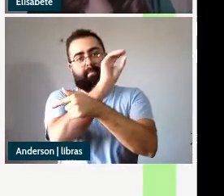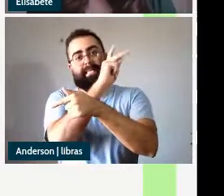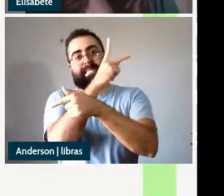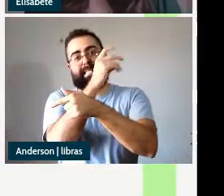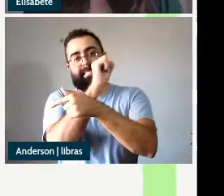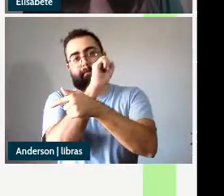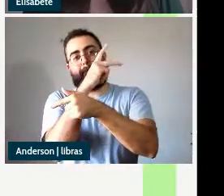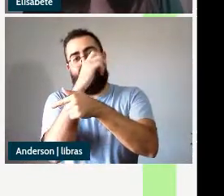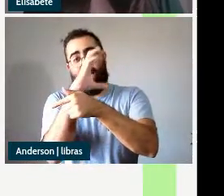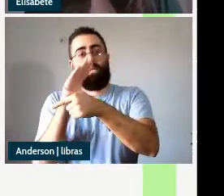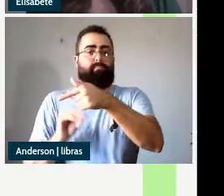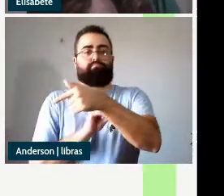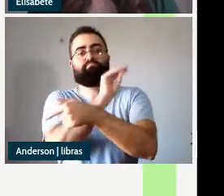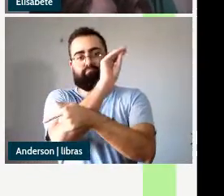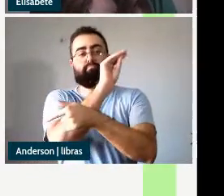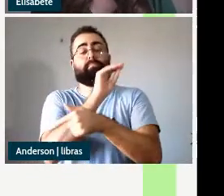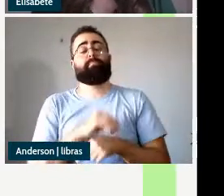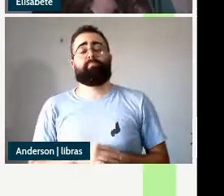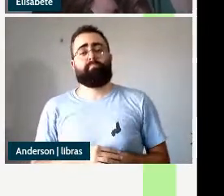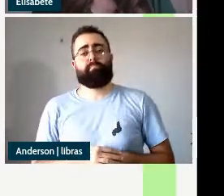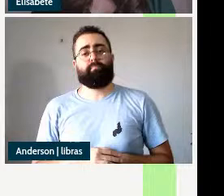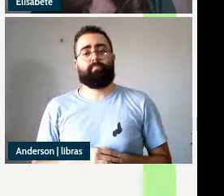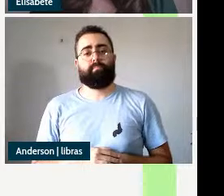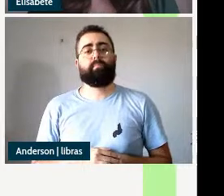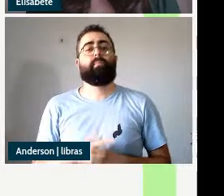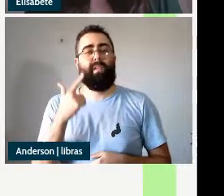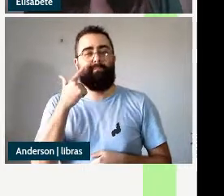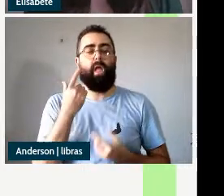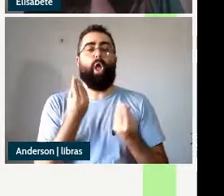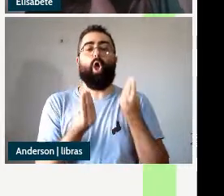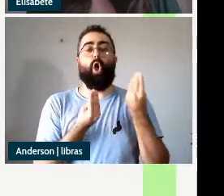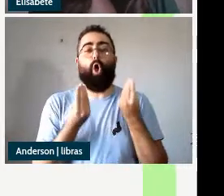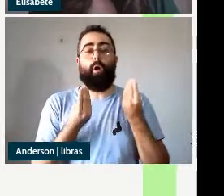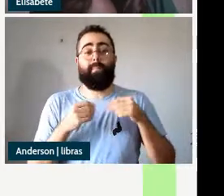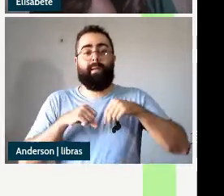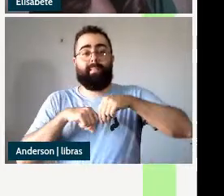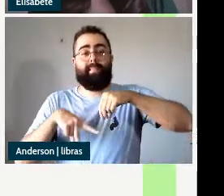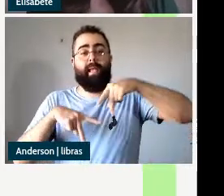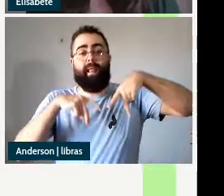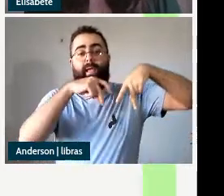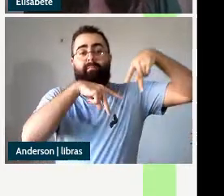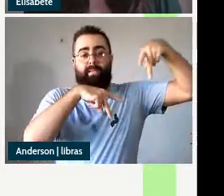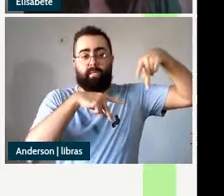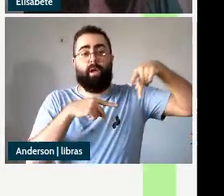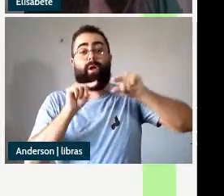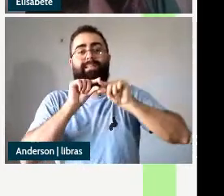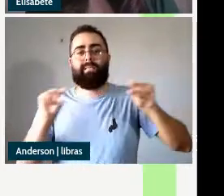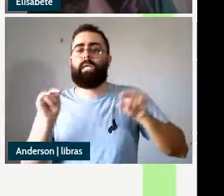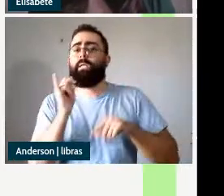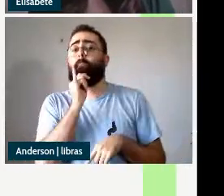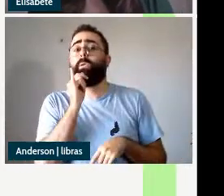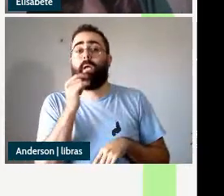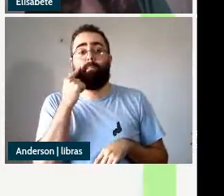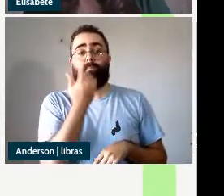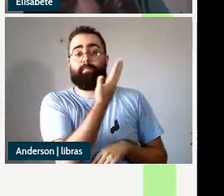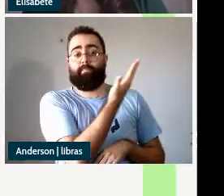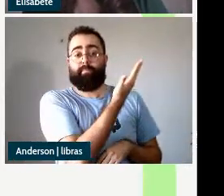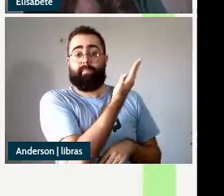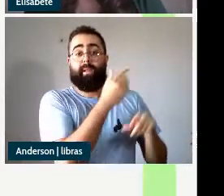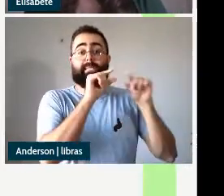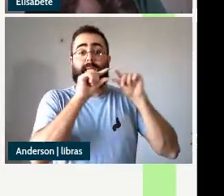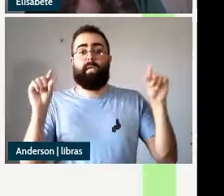para ilustrar a derivação com uma uma sentença vamos pegar a sentença João Leocarta Cansado